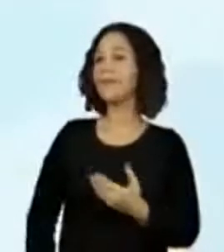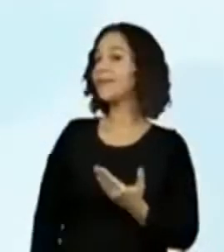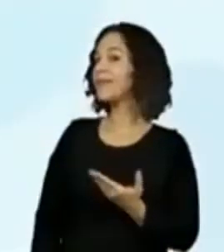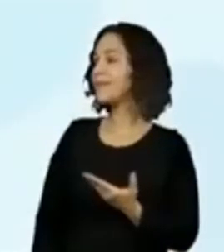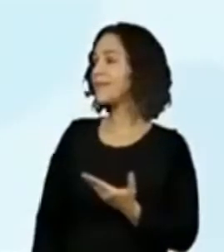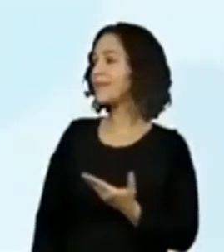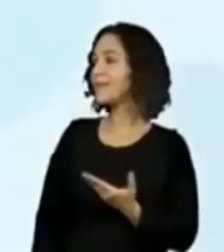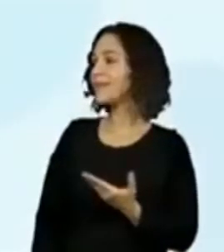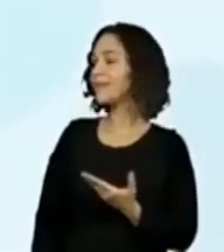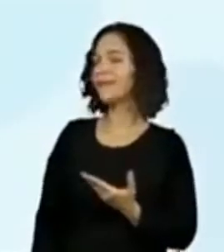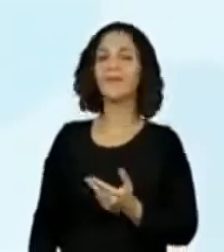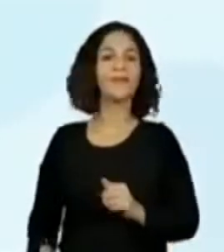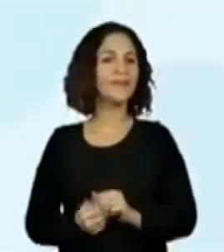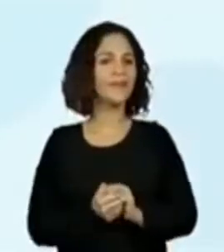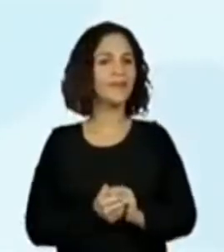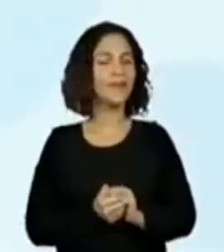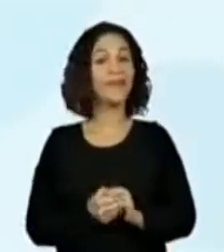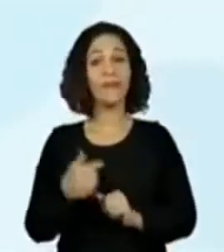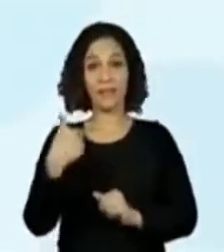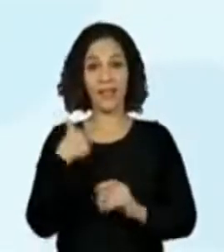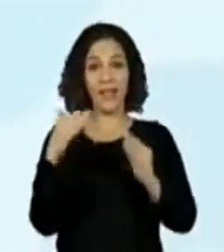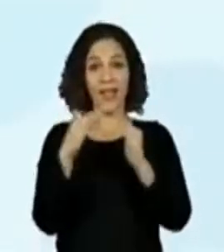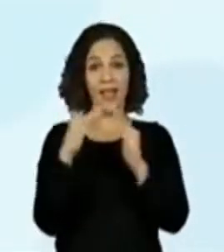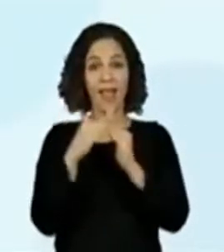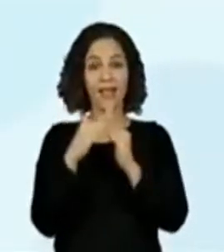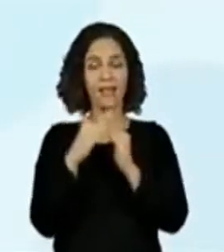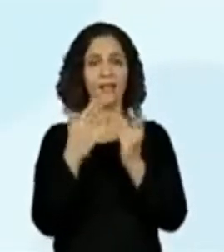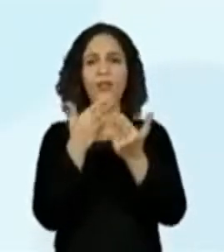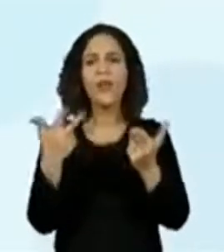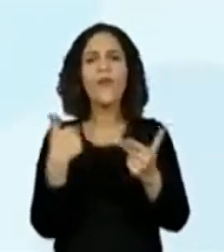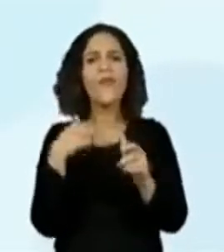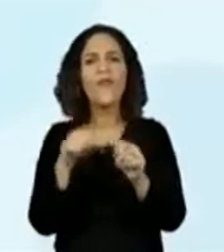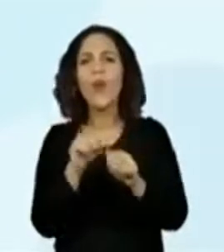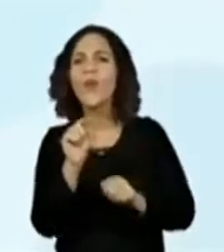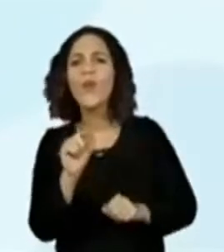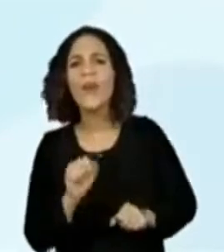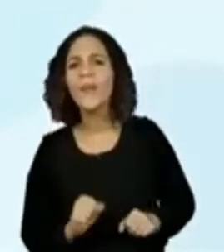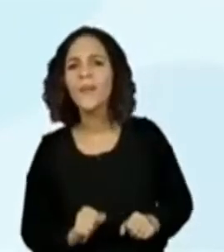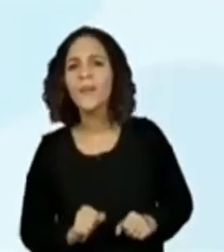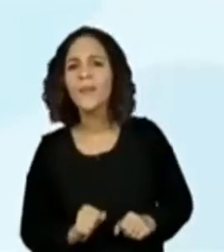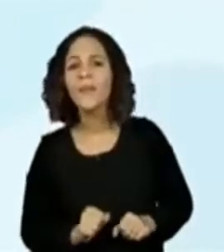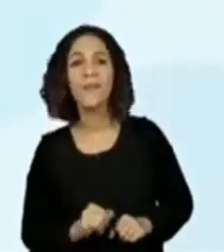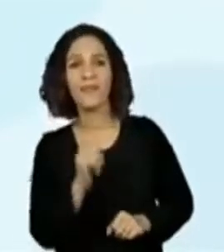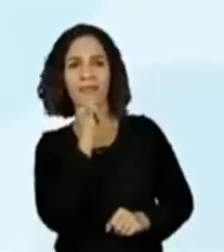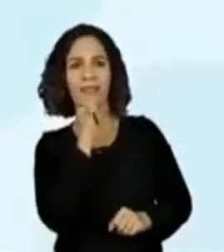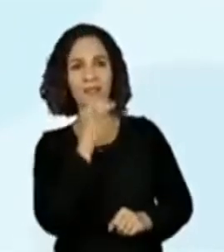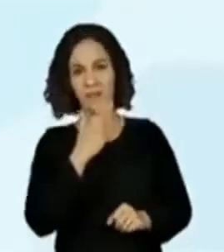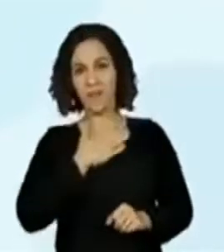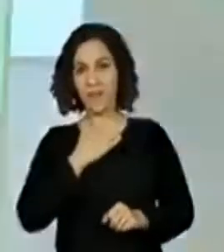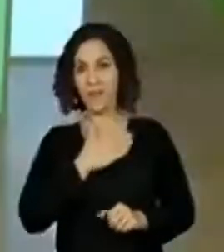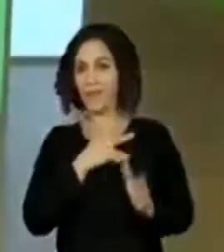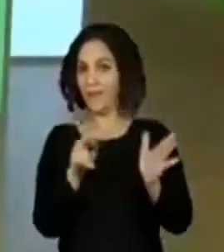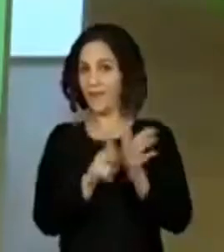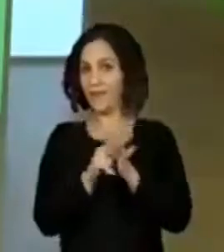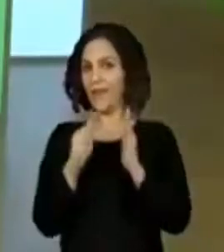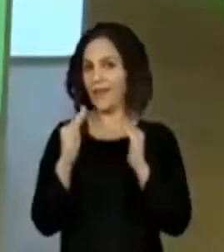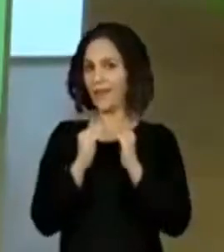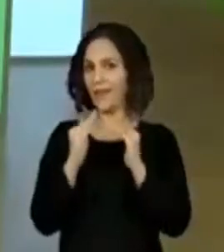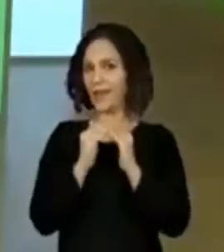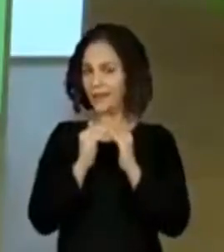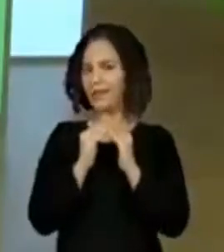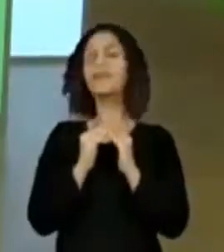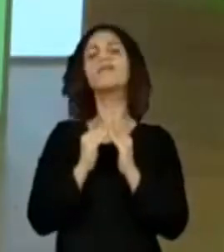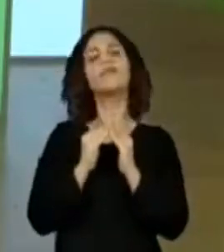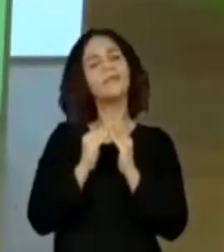Coisas que fazemos lá na nossa casa. Quando nós estamos na nossa casa, nós temos